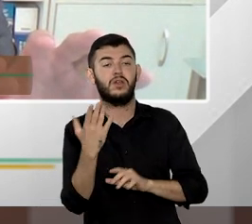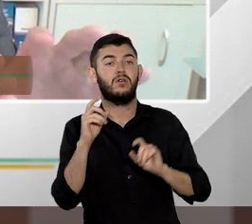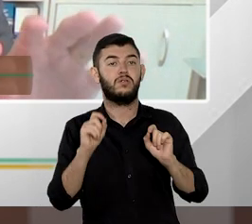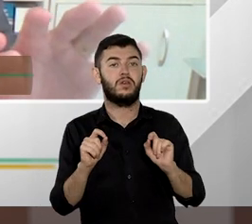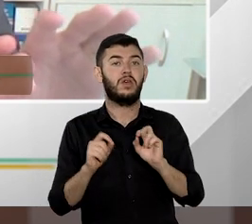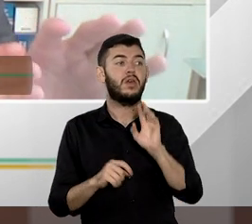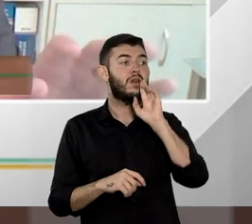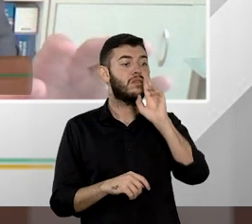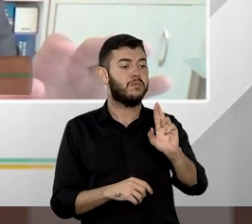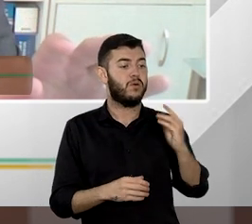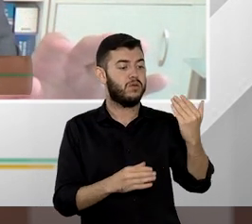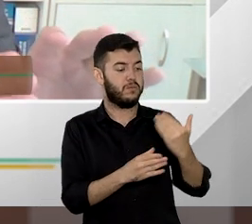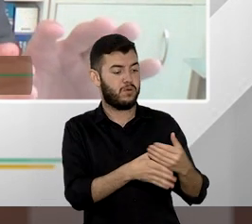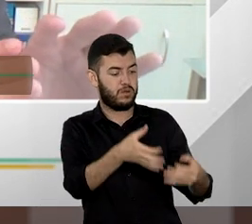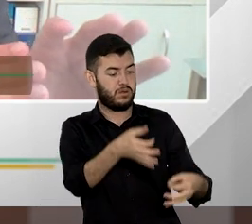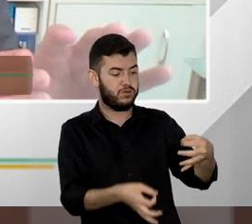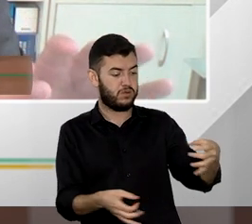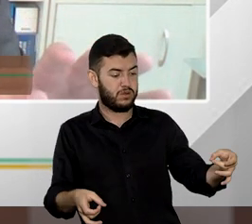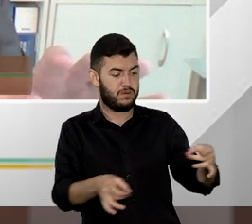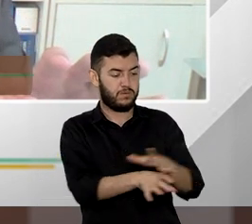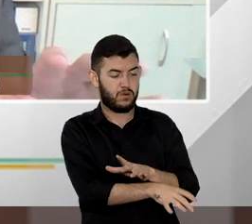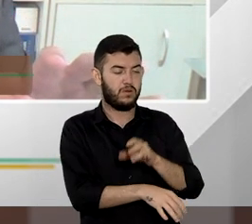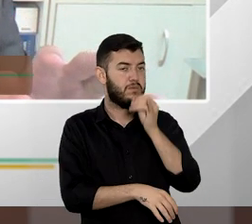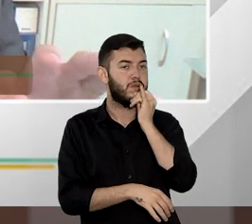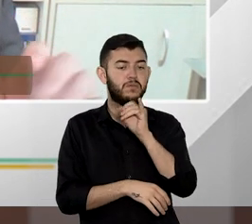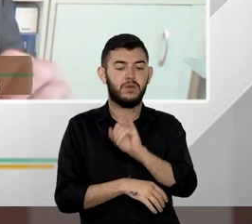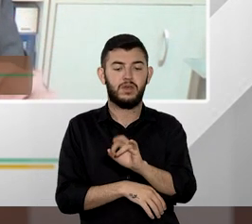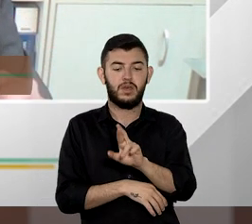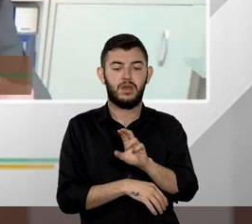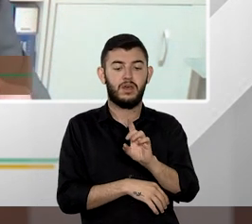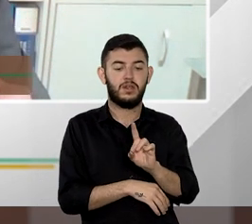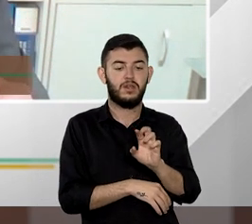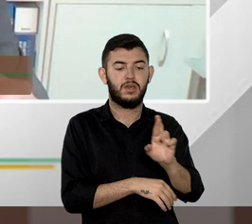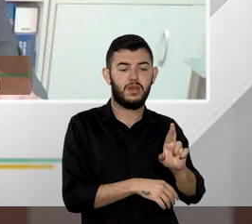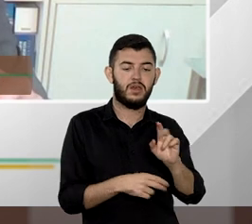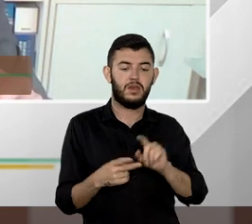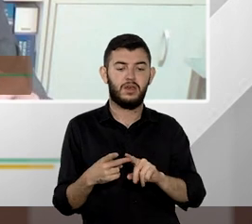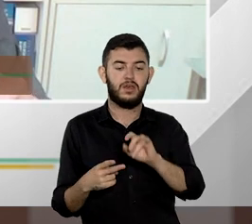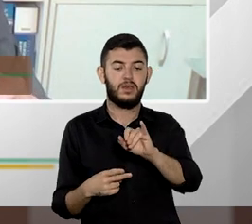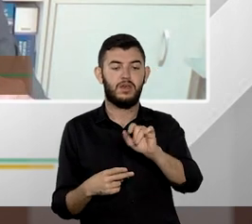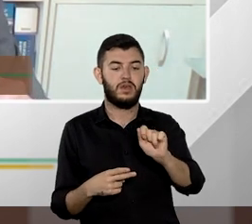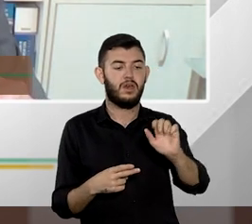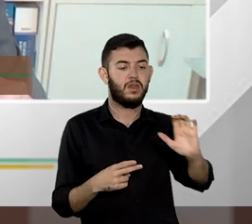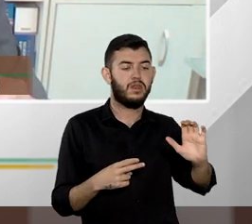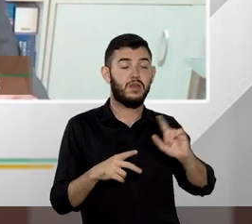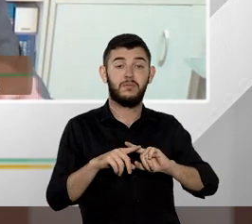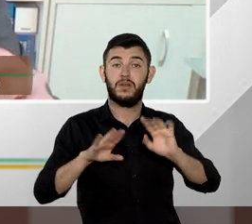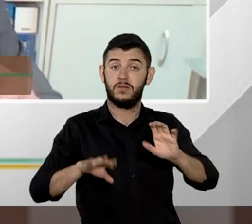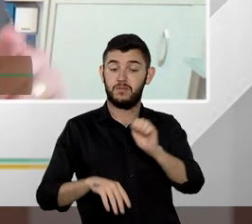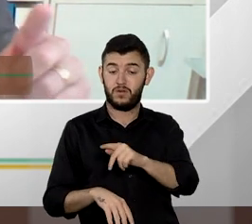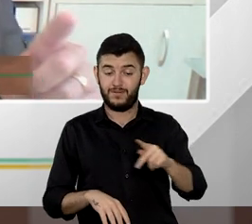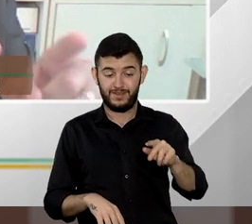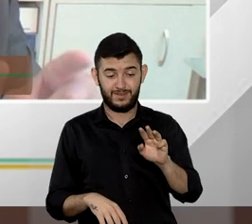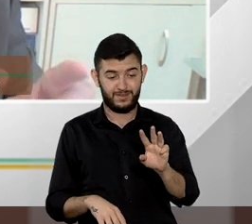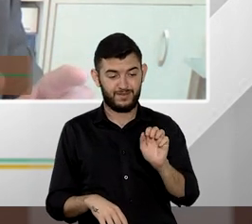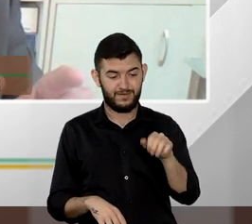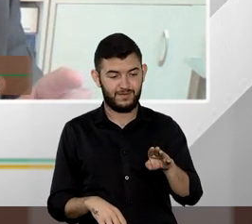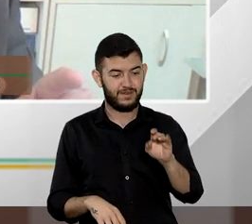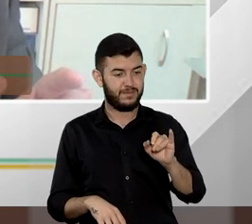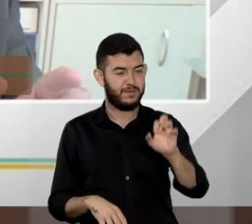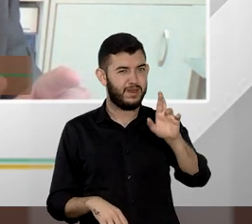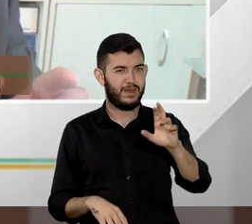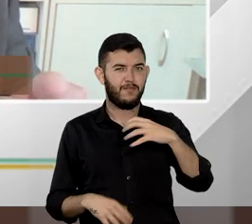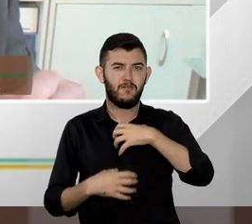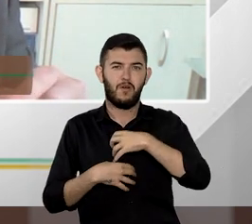um IRDR um IAC e aqui é interessante professor Vambi aqui é uma forma de os tribunais da